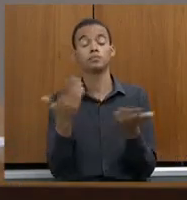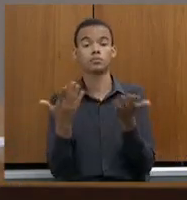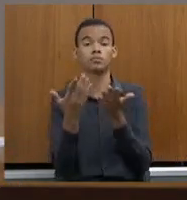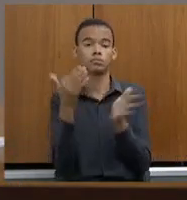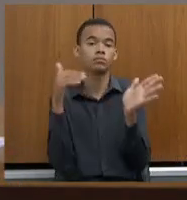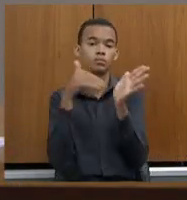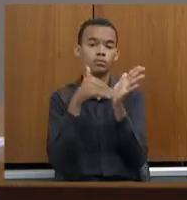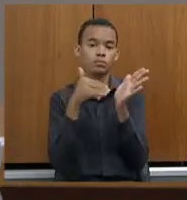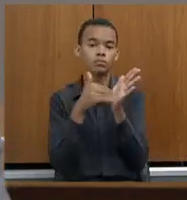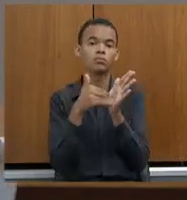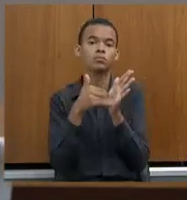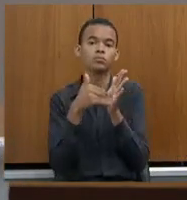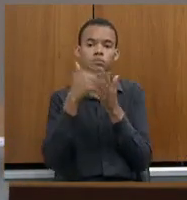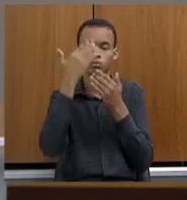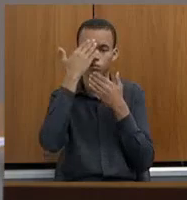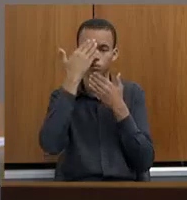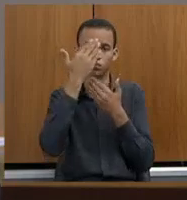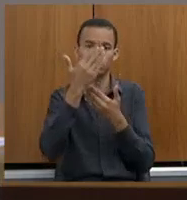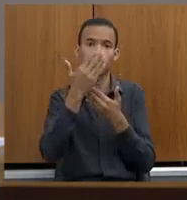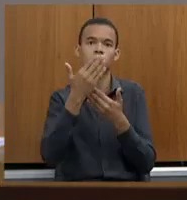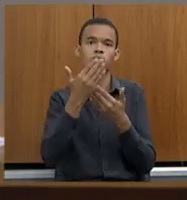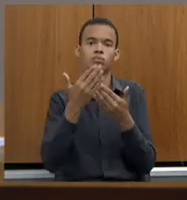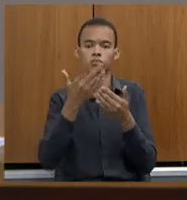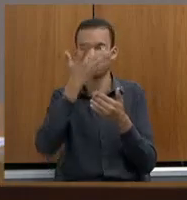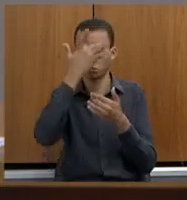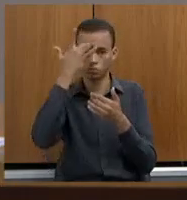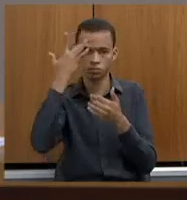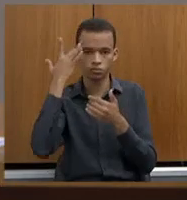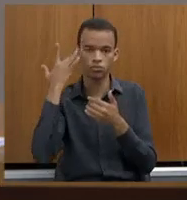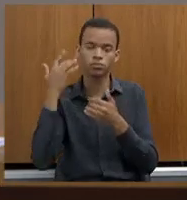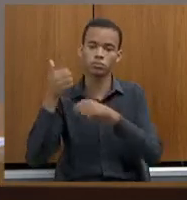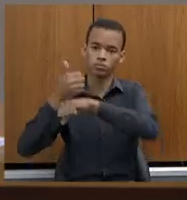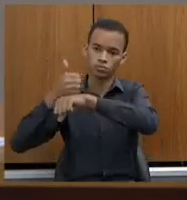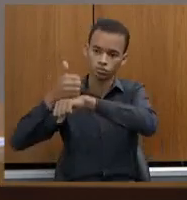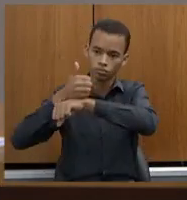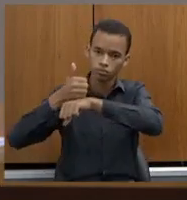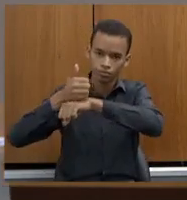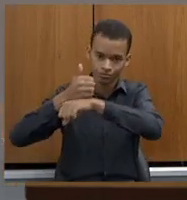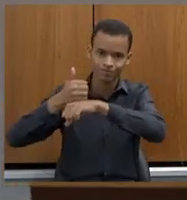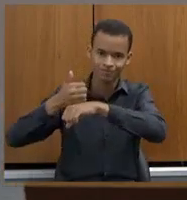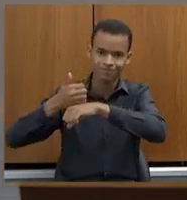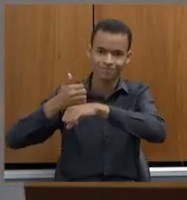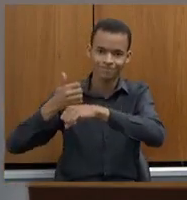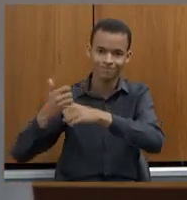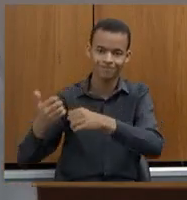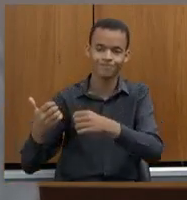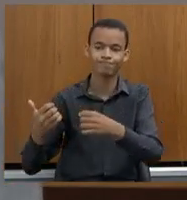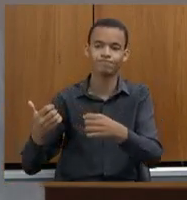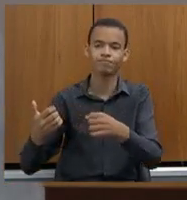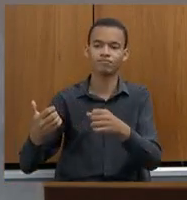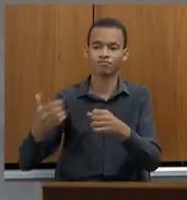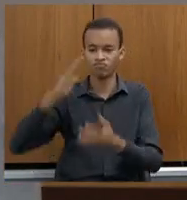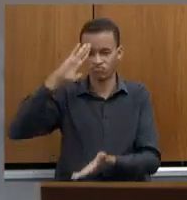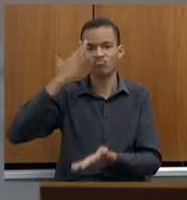também agradecer a todos os servidores que confiam no nosso trabalho,